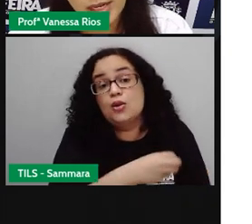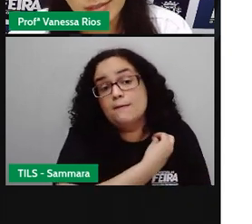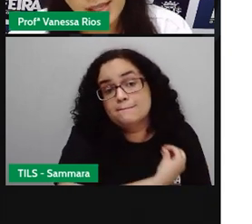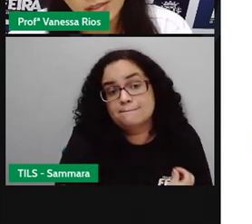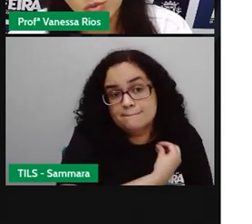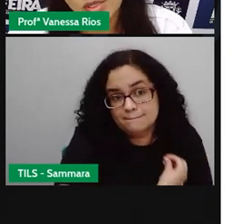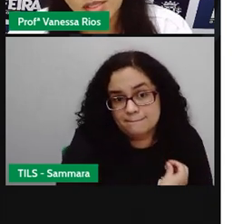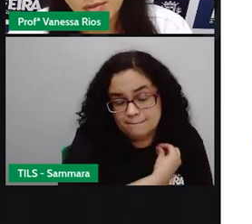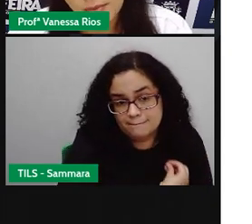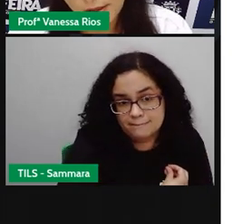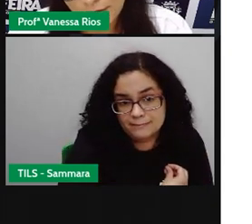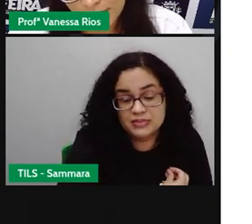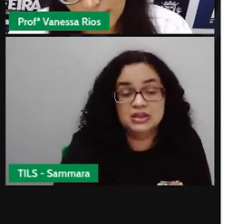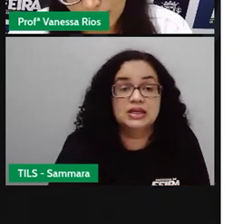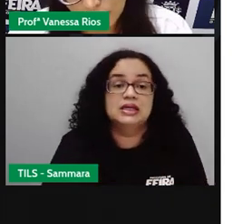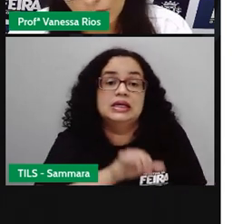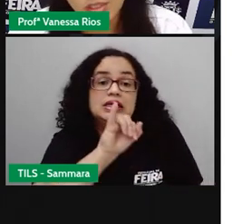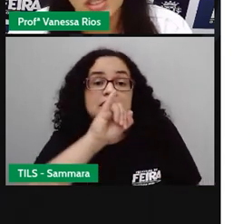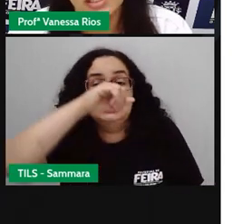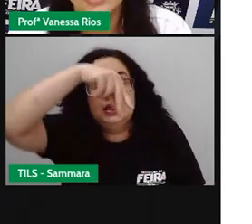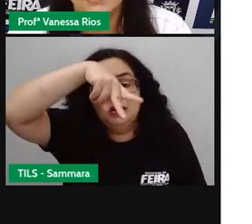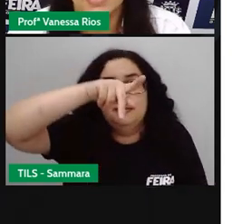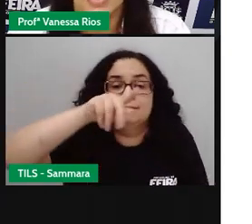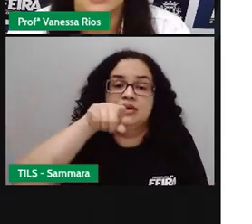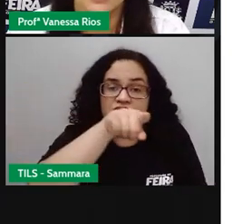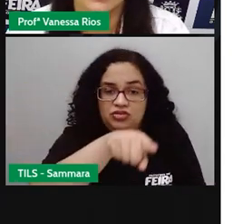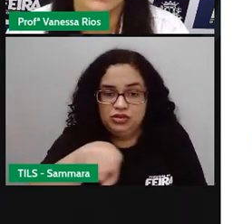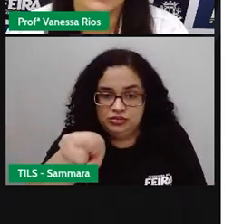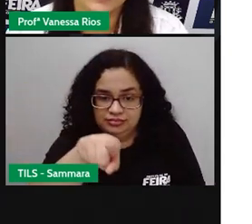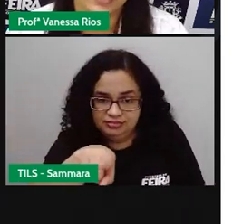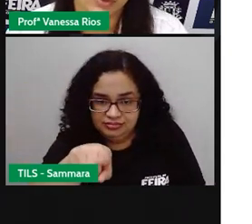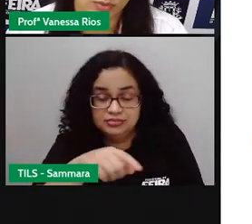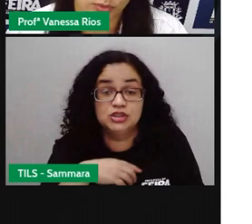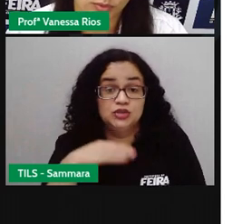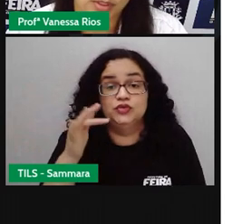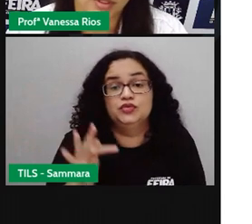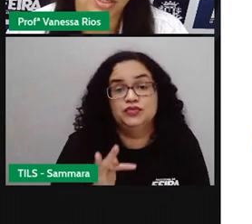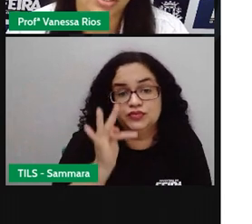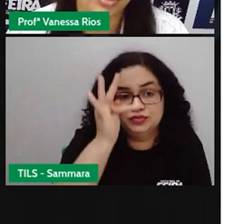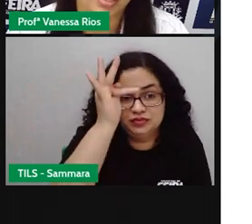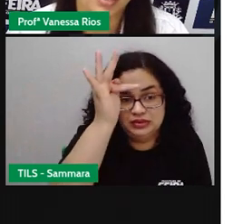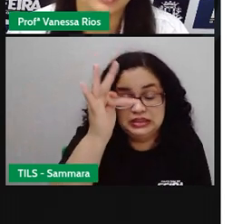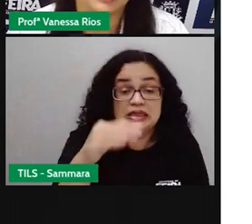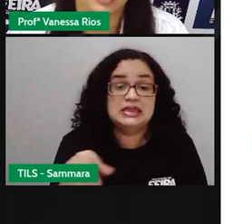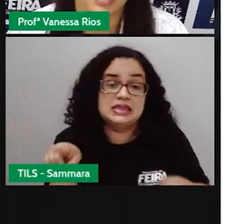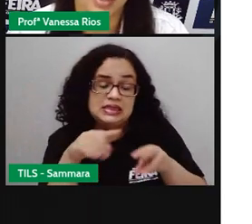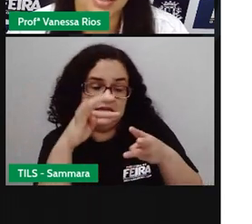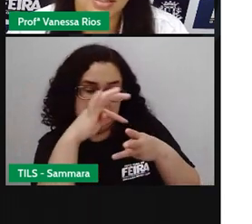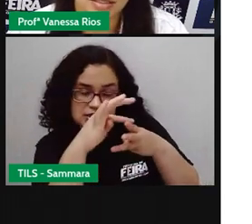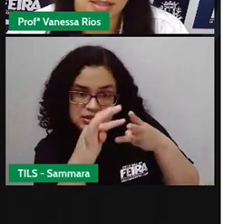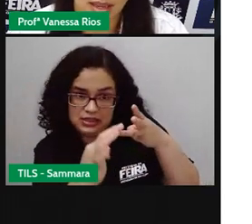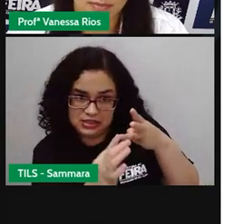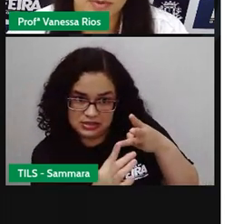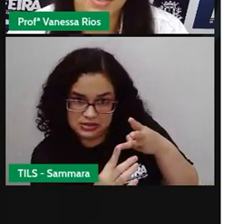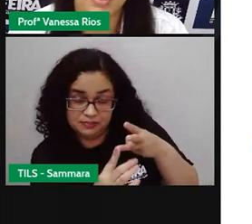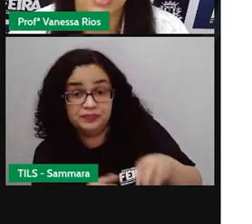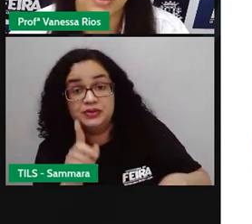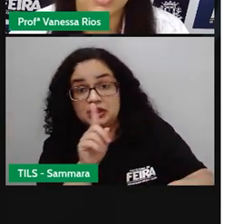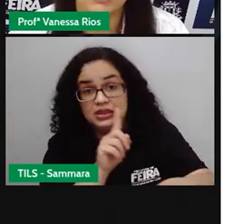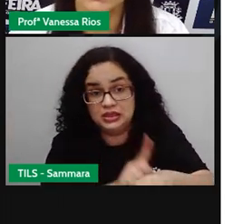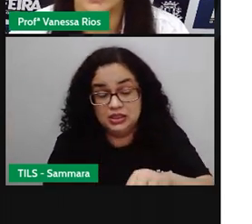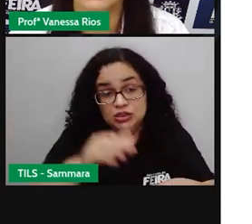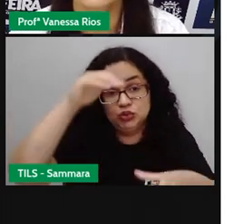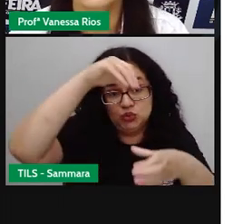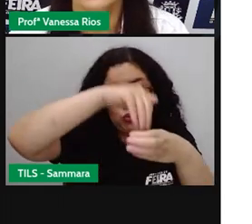o pretérito imperfeito e também o futuro. Então, a gente tem aí três tempos